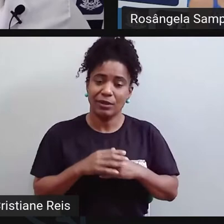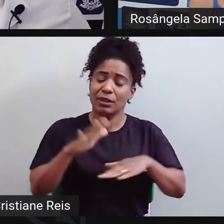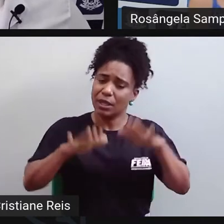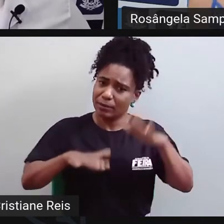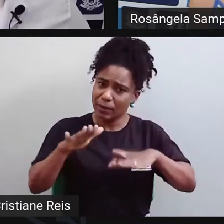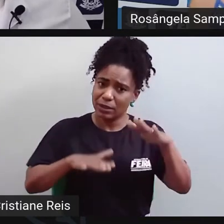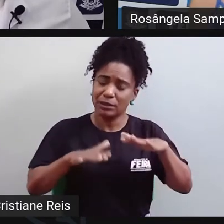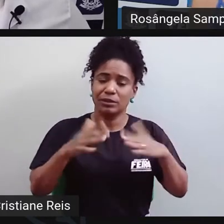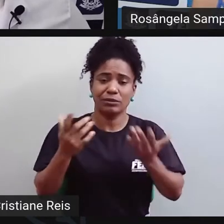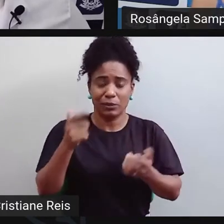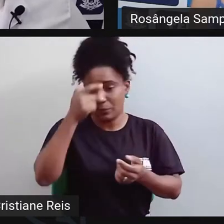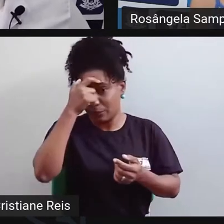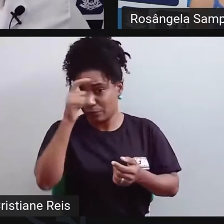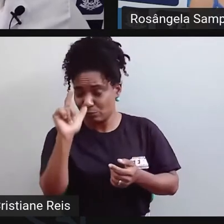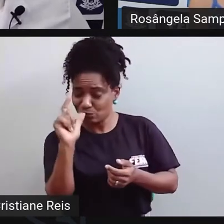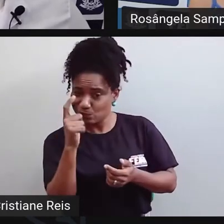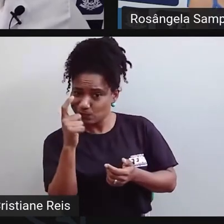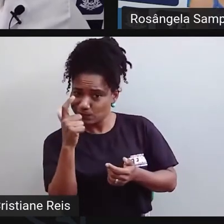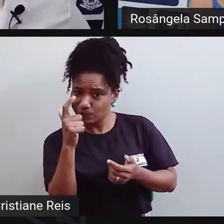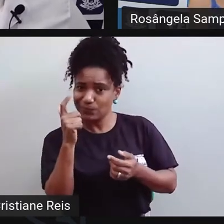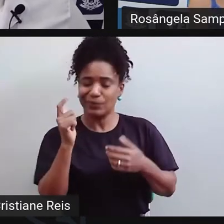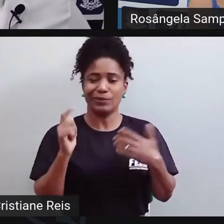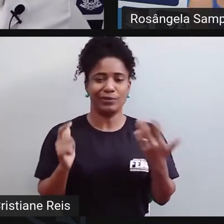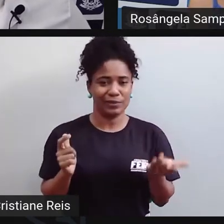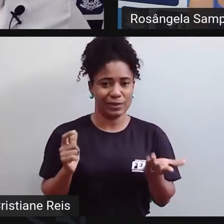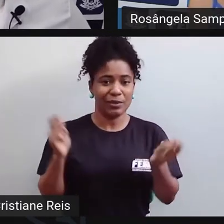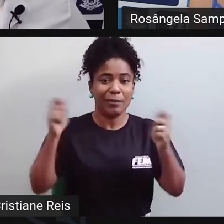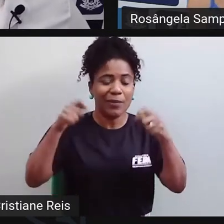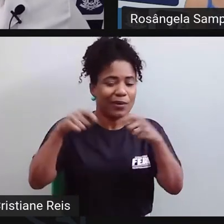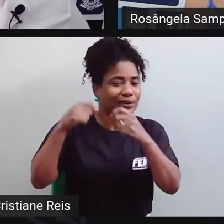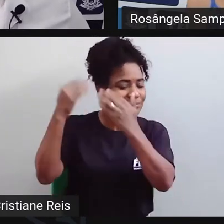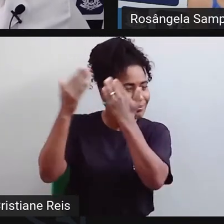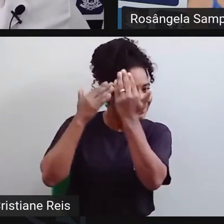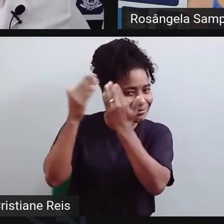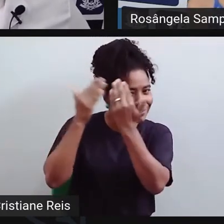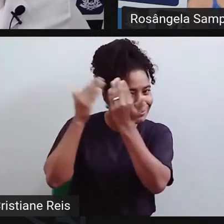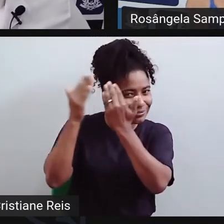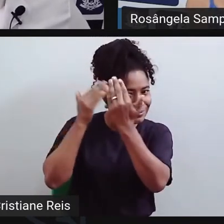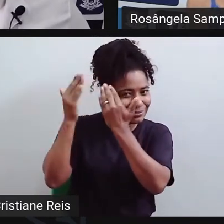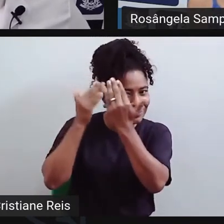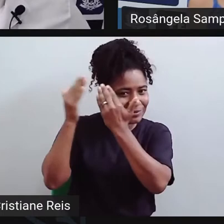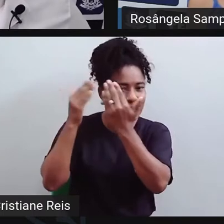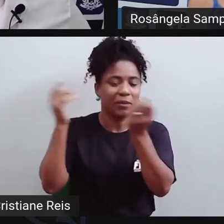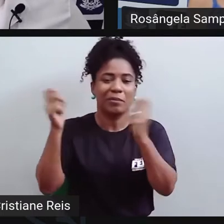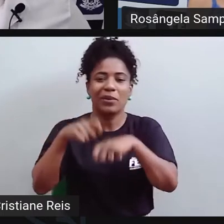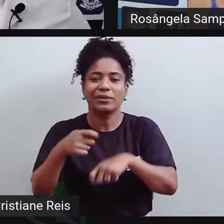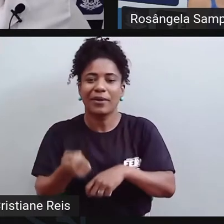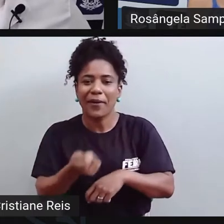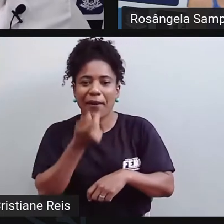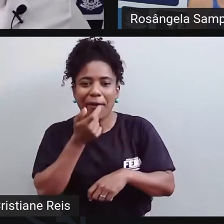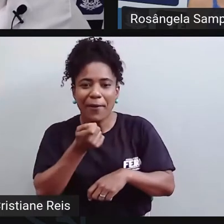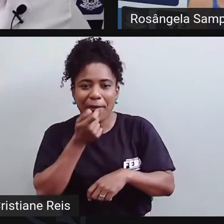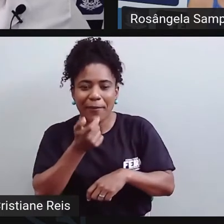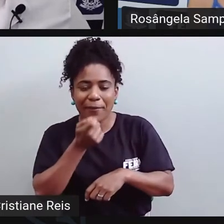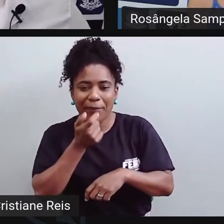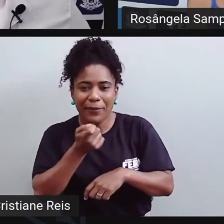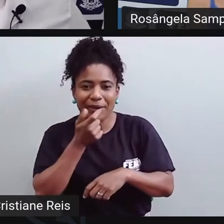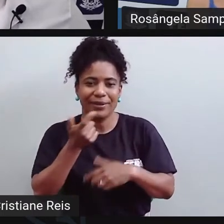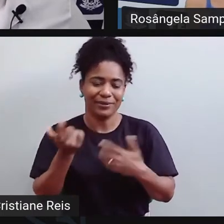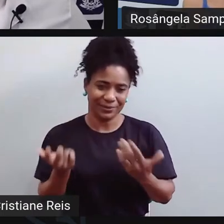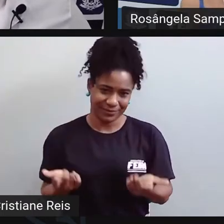falou, né? Você tem as psicoterapias que são ambulatoriais, que as pessoas estão fora